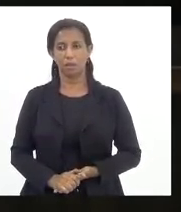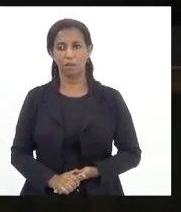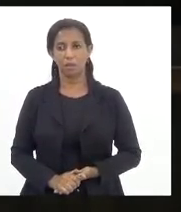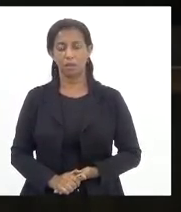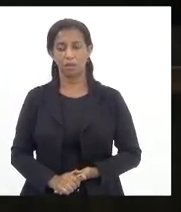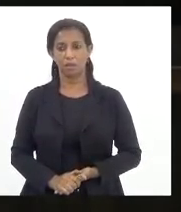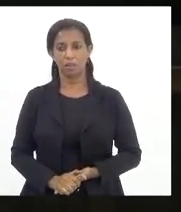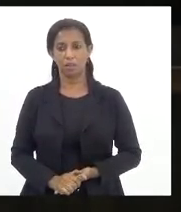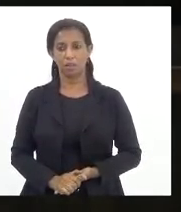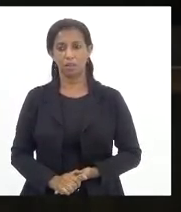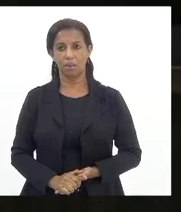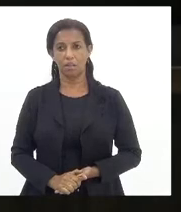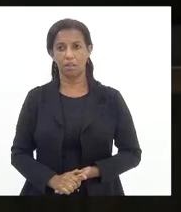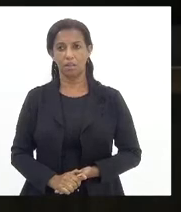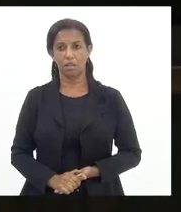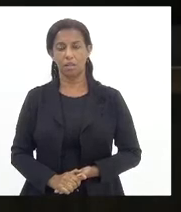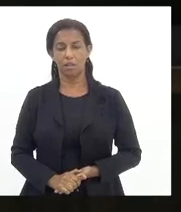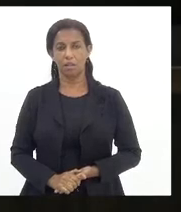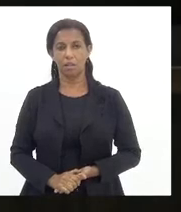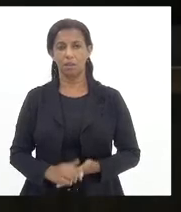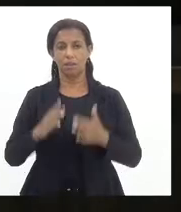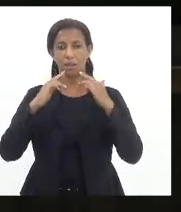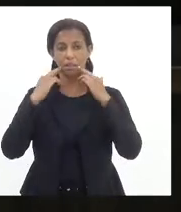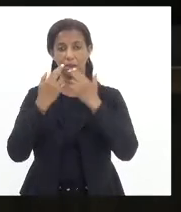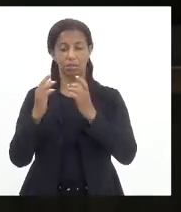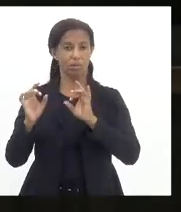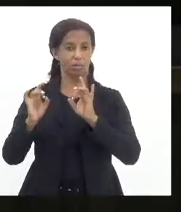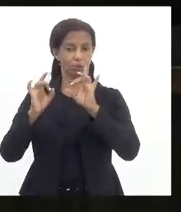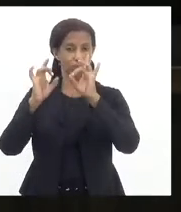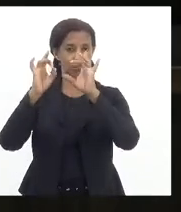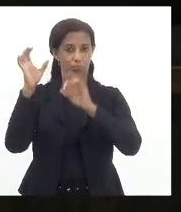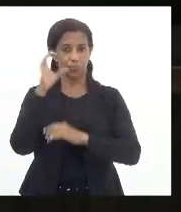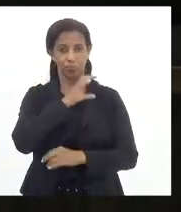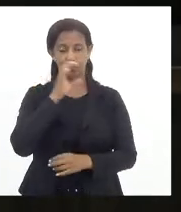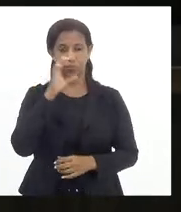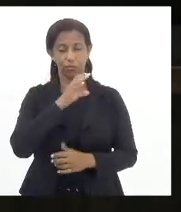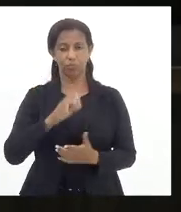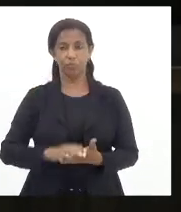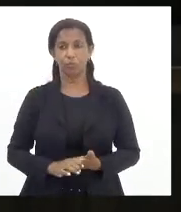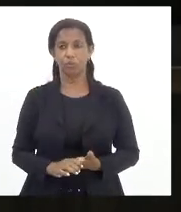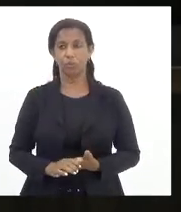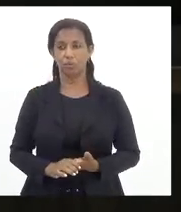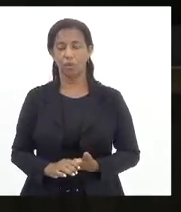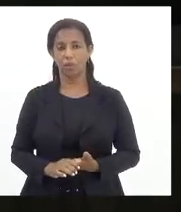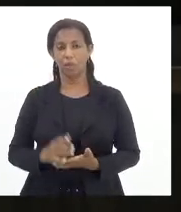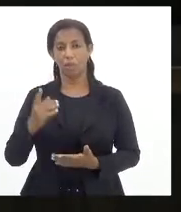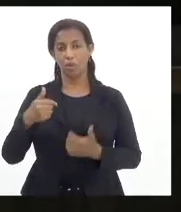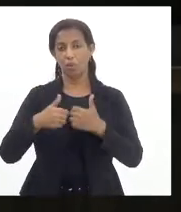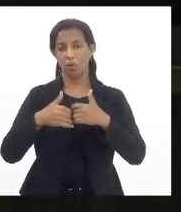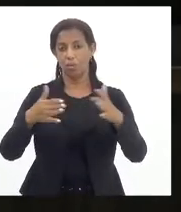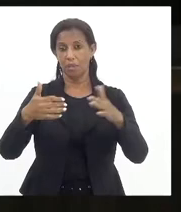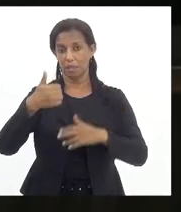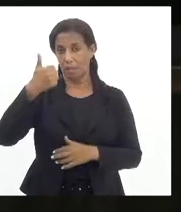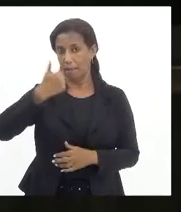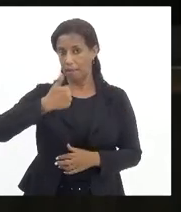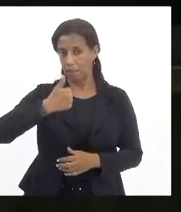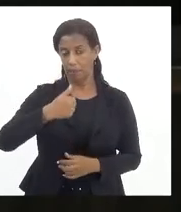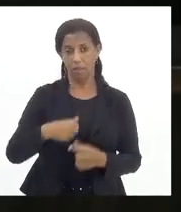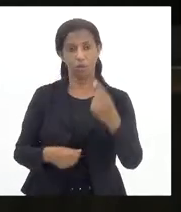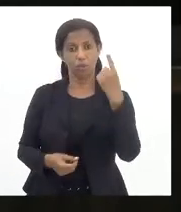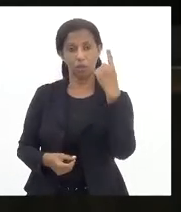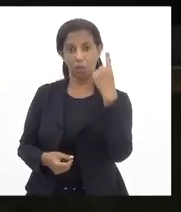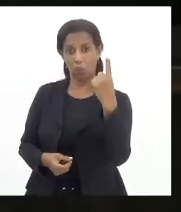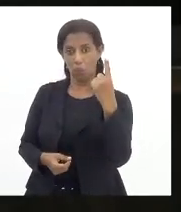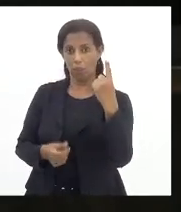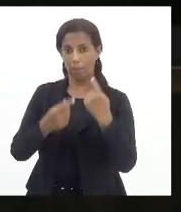primeira sessão extraordinária eu vou deputado da Marta vou abrir a primeira sessão ela só tem um projeto